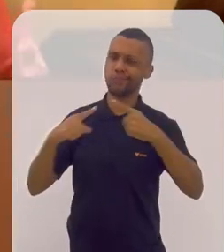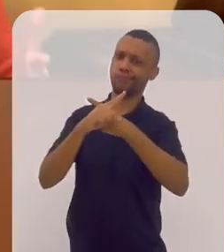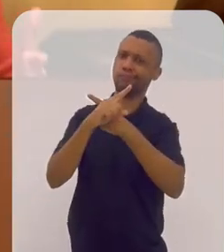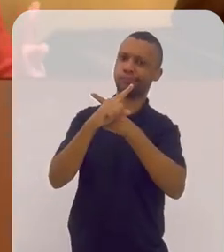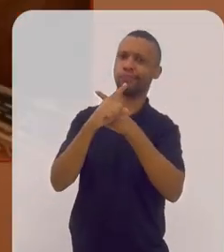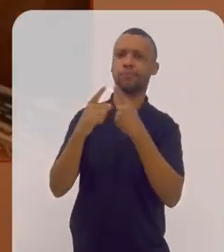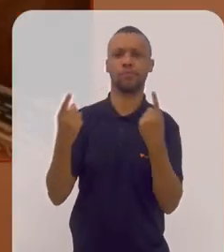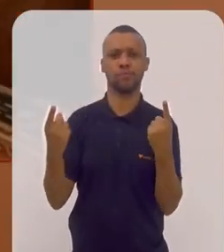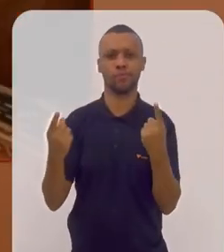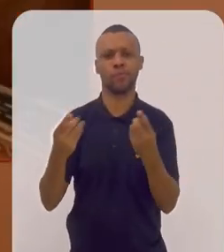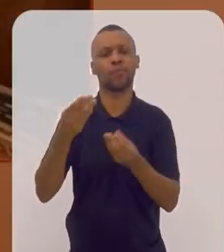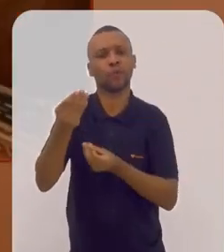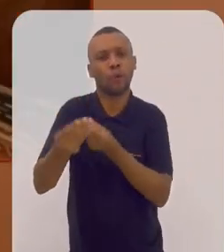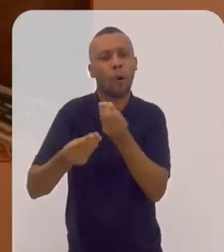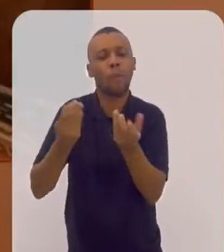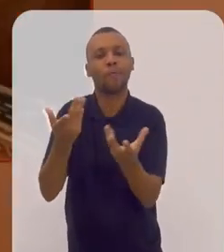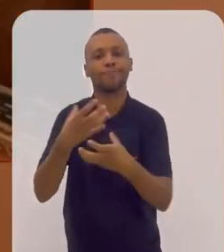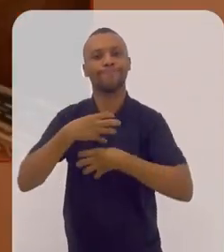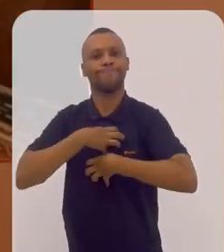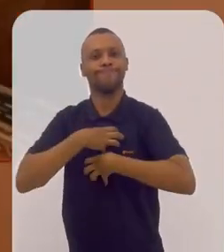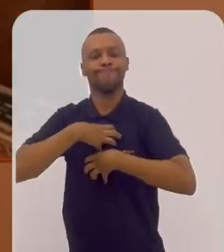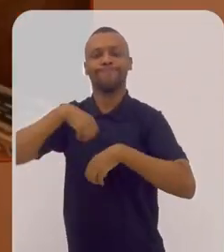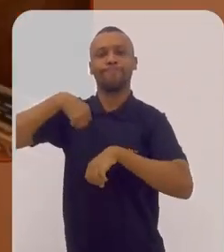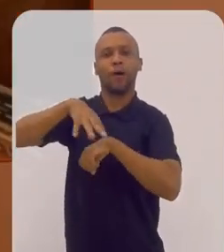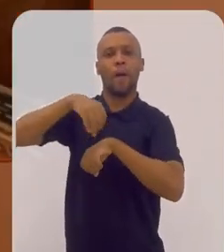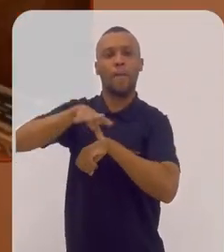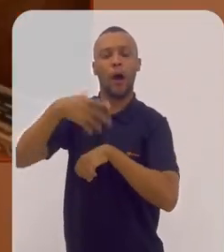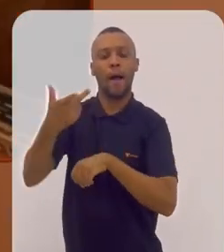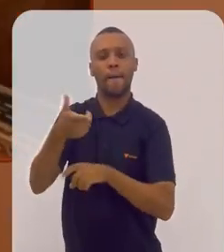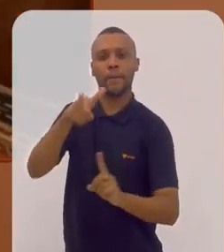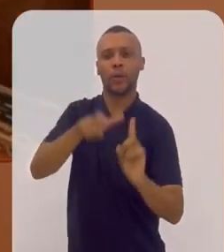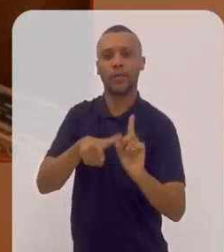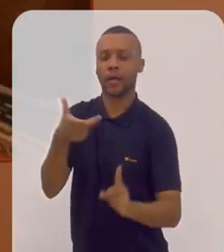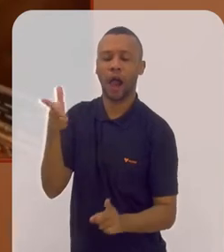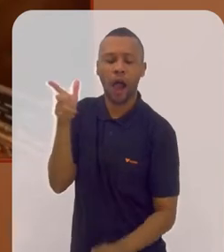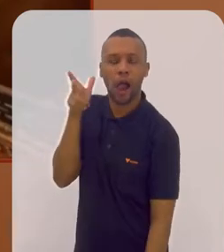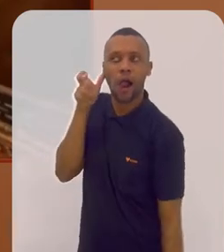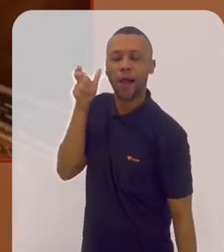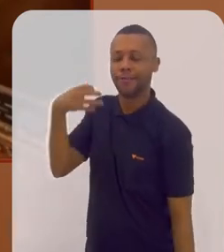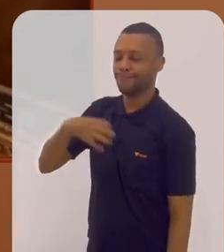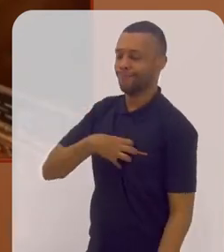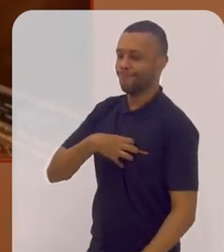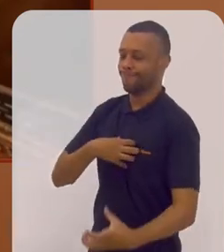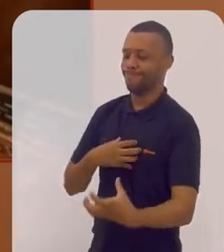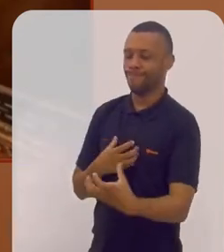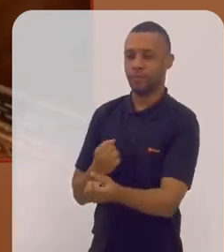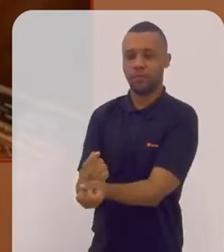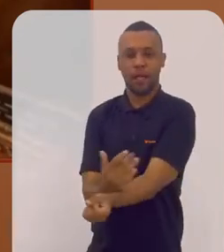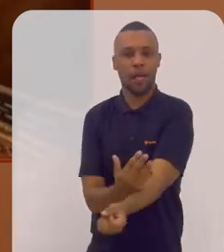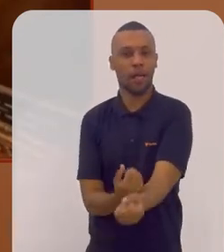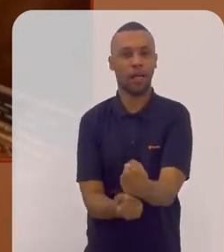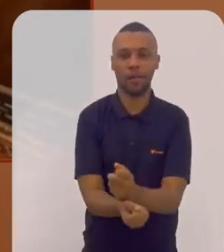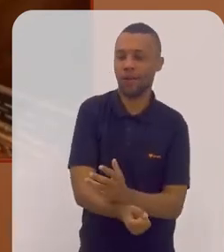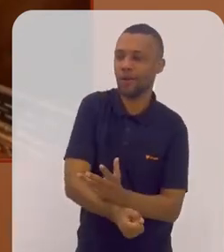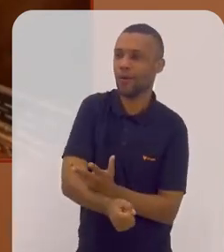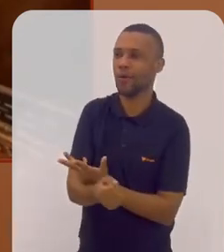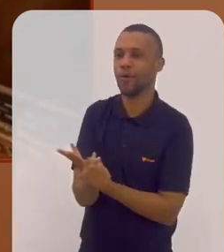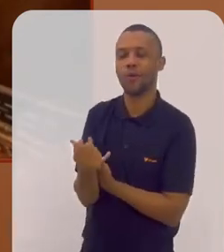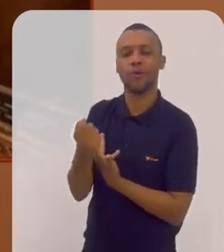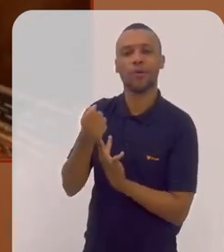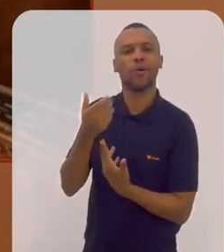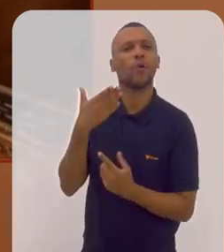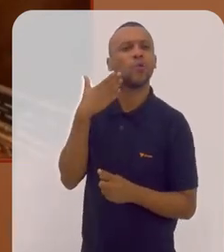contrastantes, de forma que causem no ouvinte sensações, afetos.